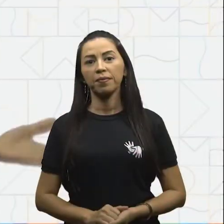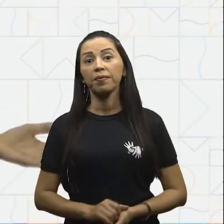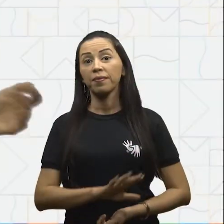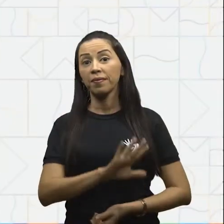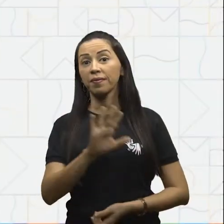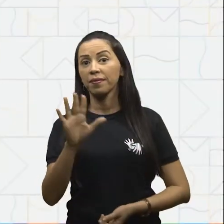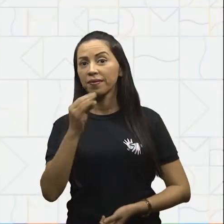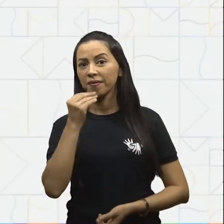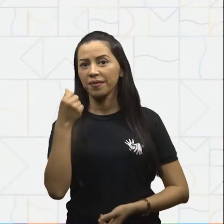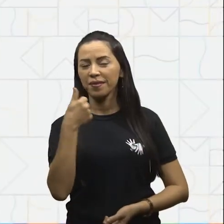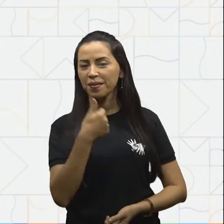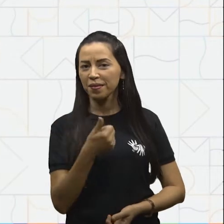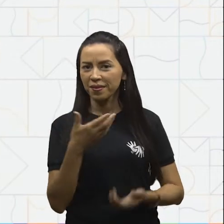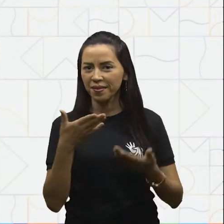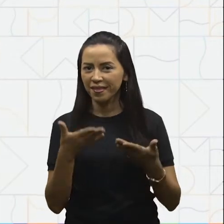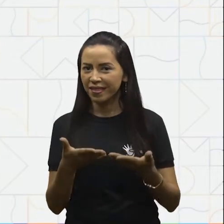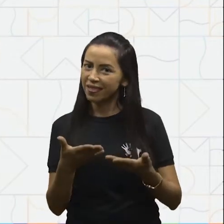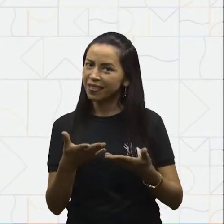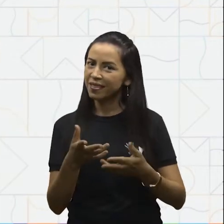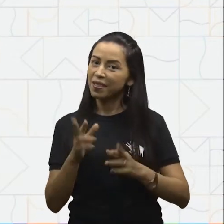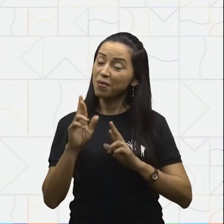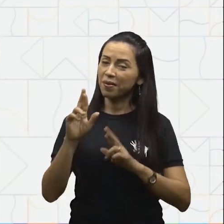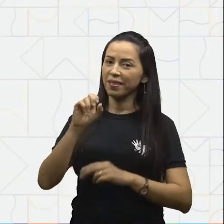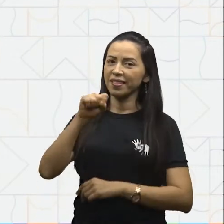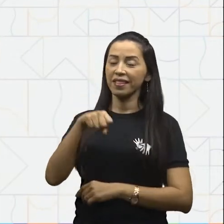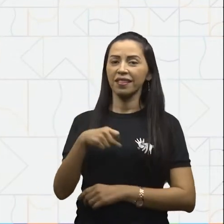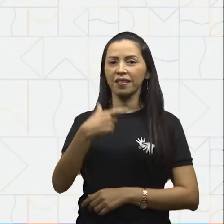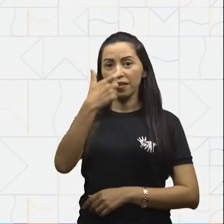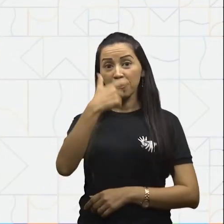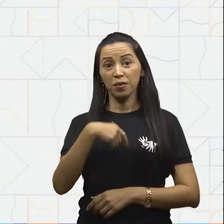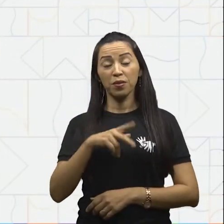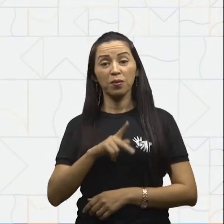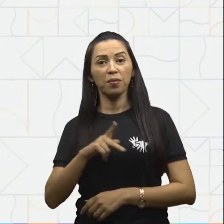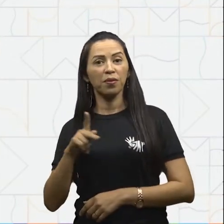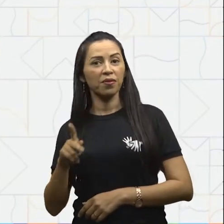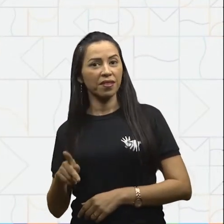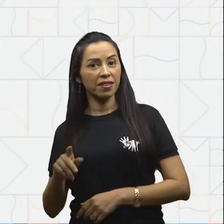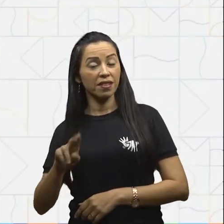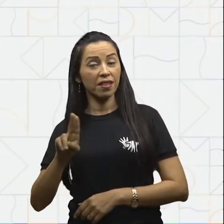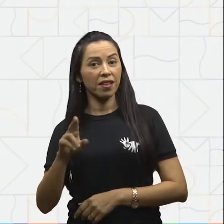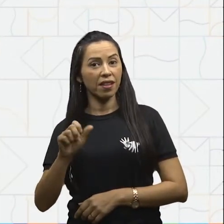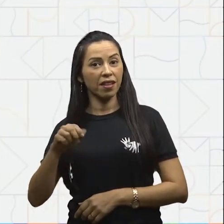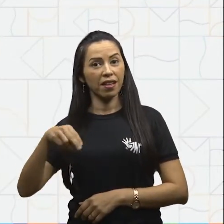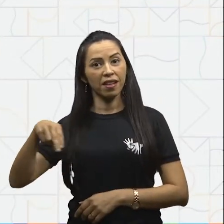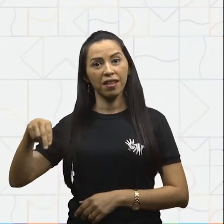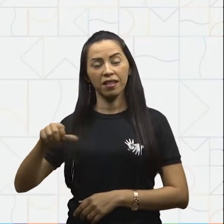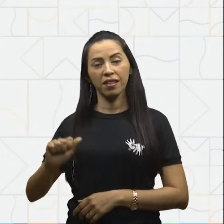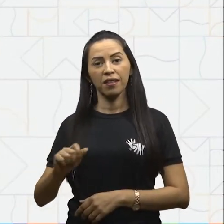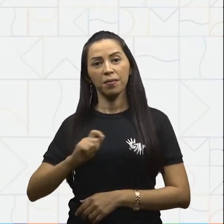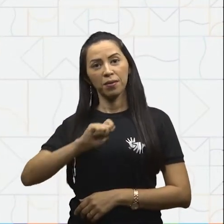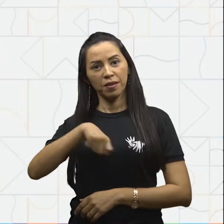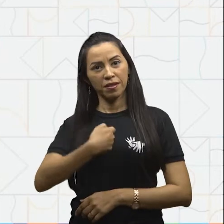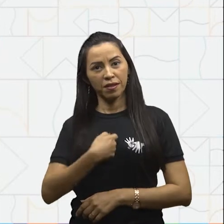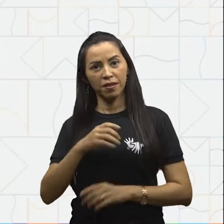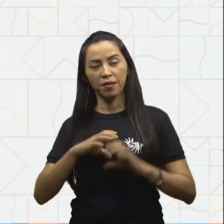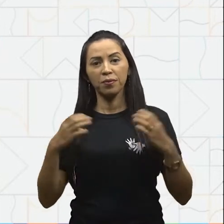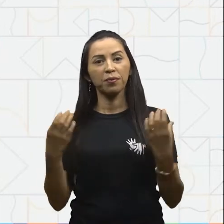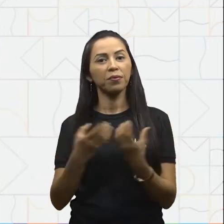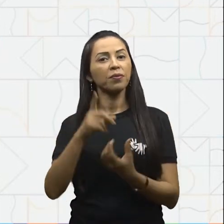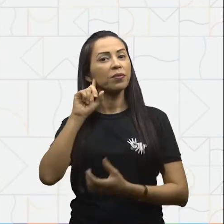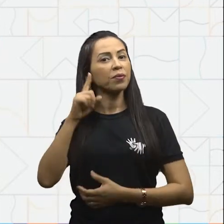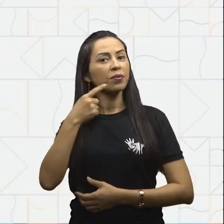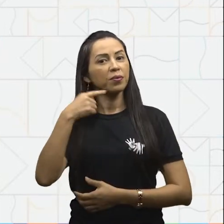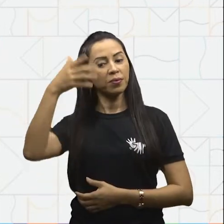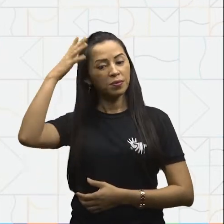Olá, tudo bem com você? Espero que sim. Sou a professora Hanna Benacomaia, meu sinal na comunidade surda é.